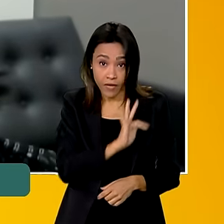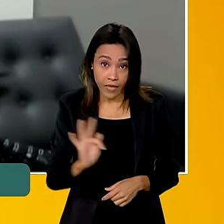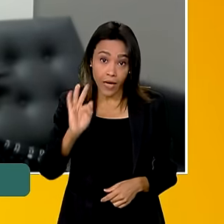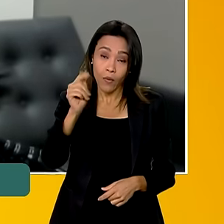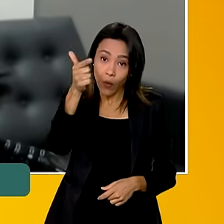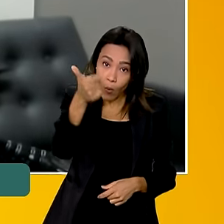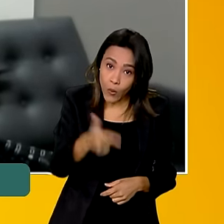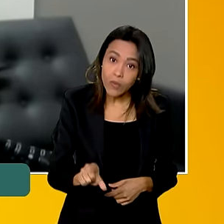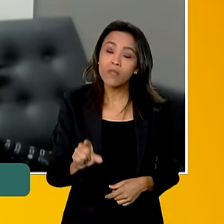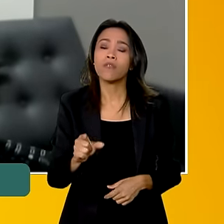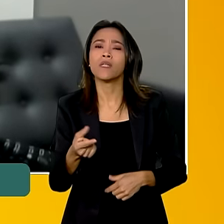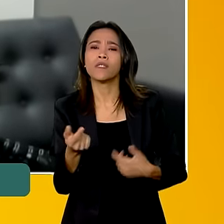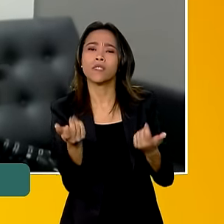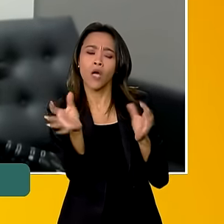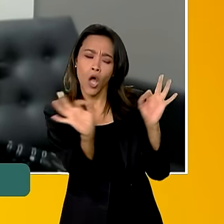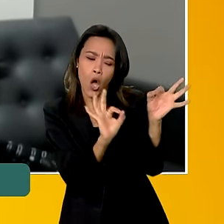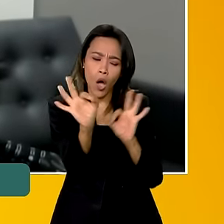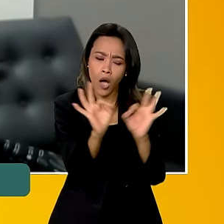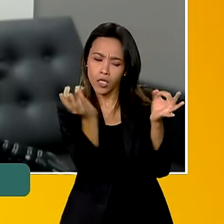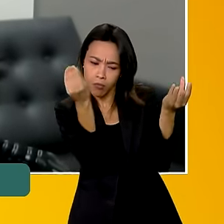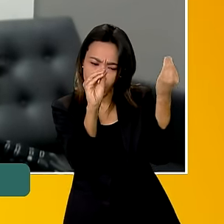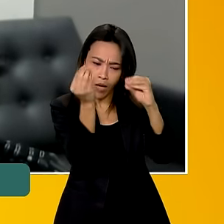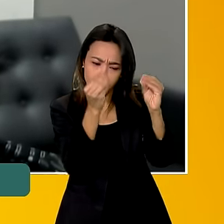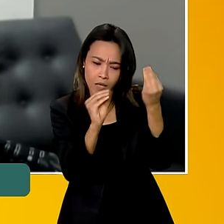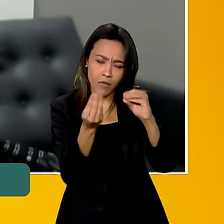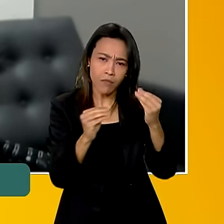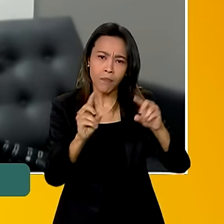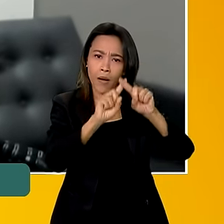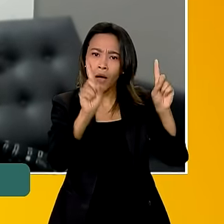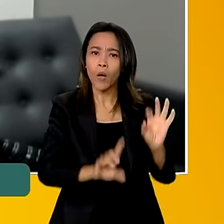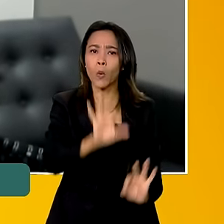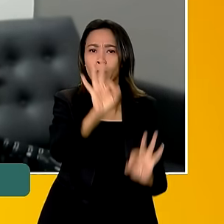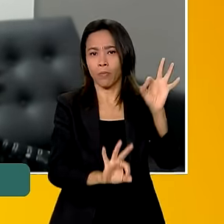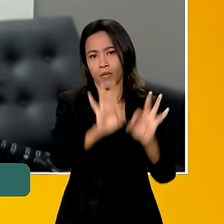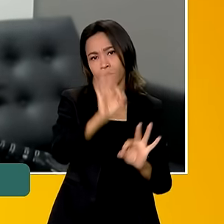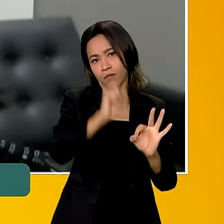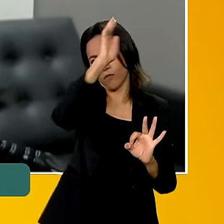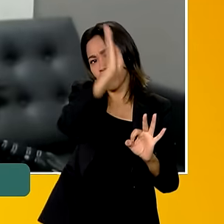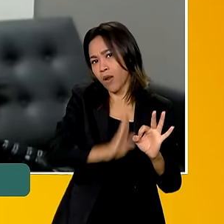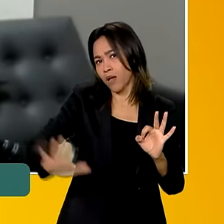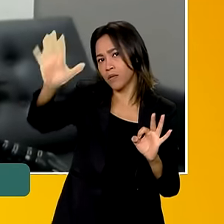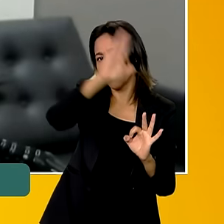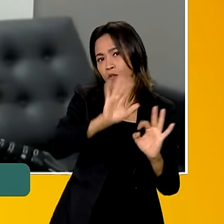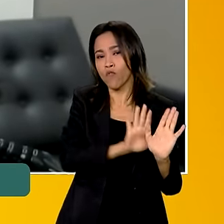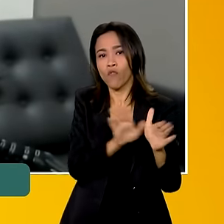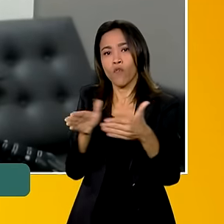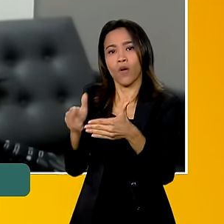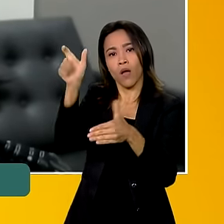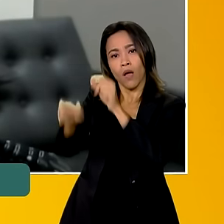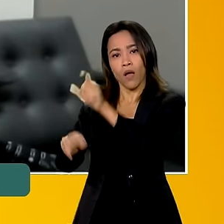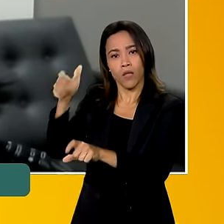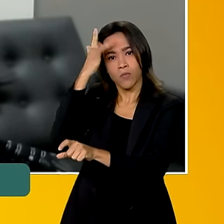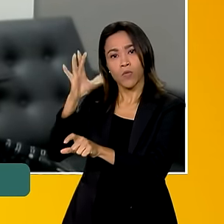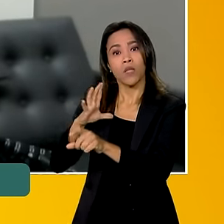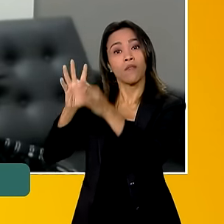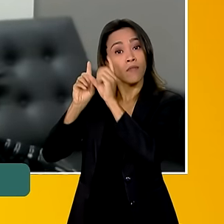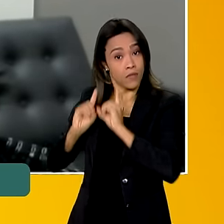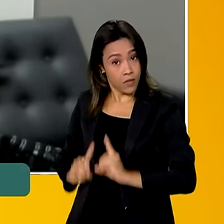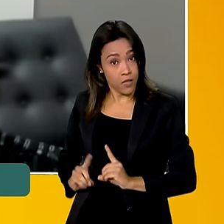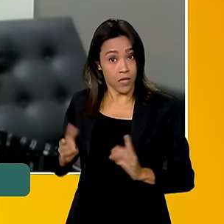um plano nacional de inclusão da pessoa com deficiência. Então, esse plano foi